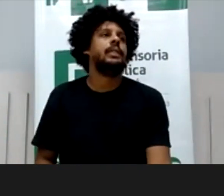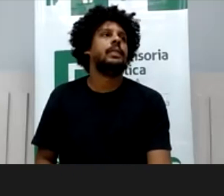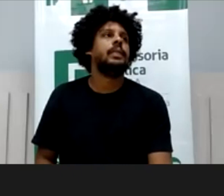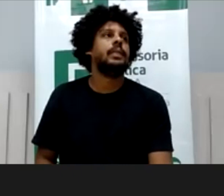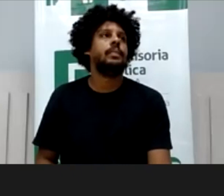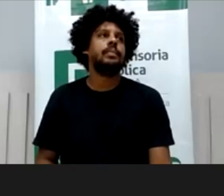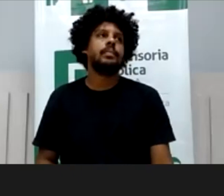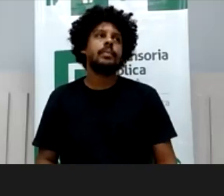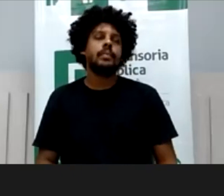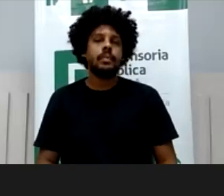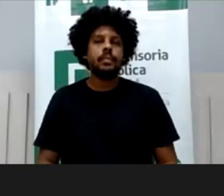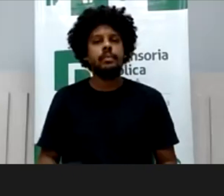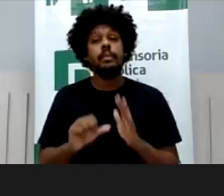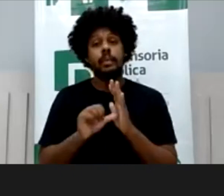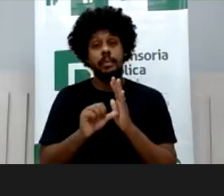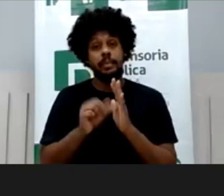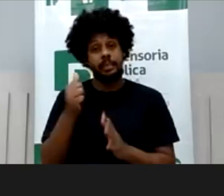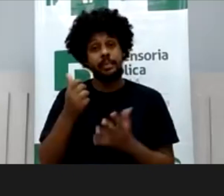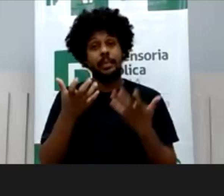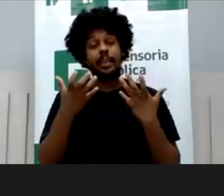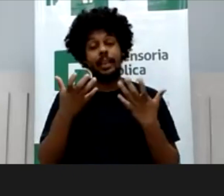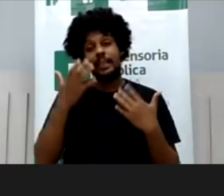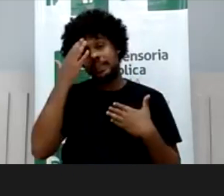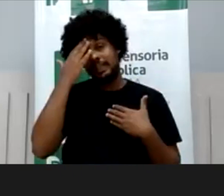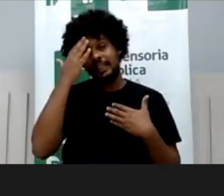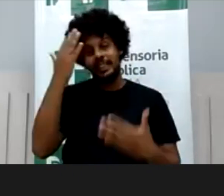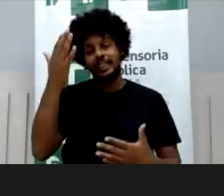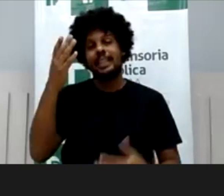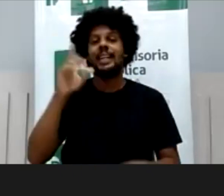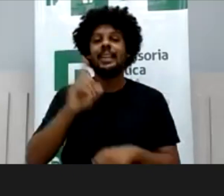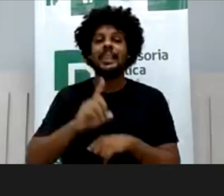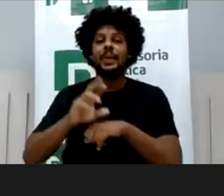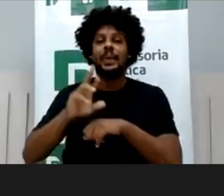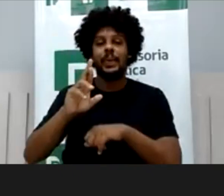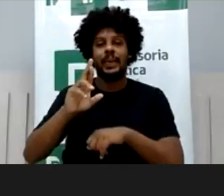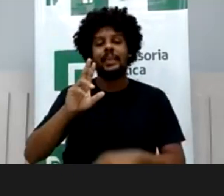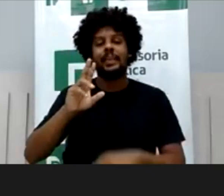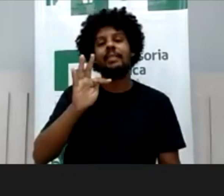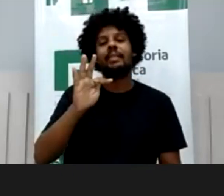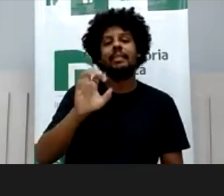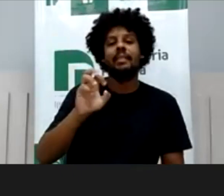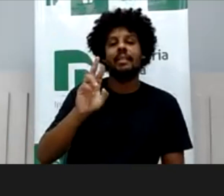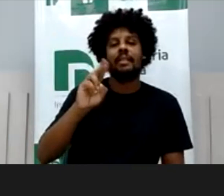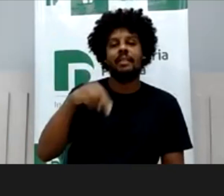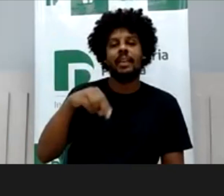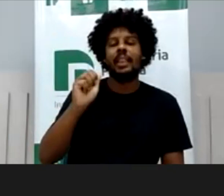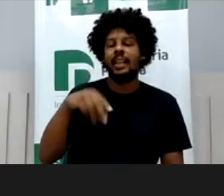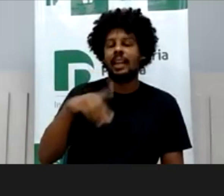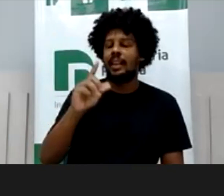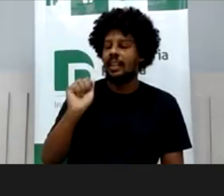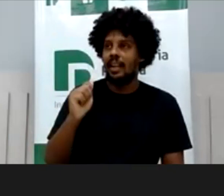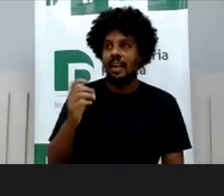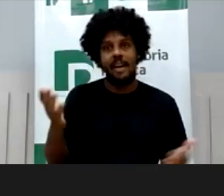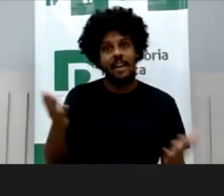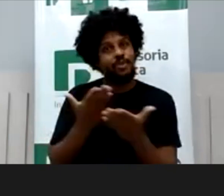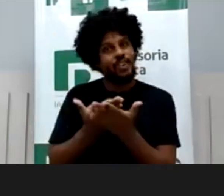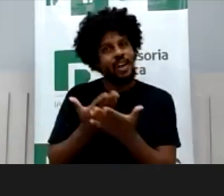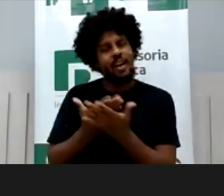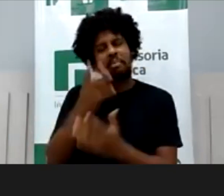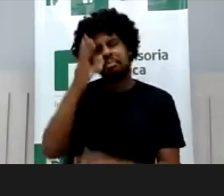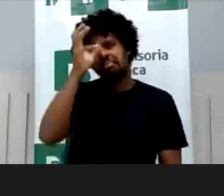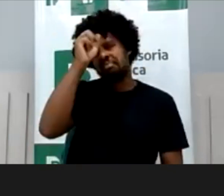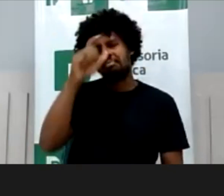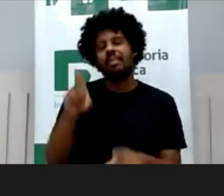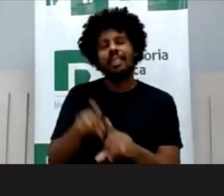primeiro, também agradecer, doutora Fernanda, por essa aula que a gente está aprendendo e pelo estímulo que foi,